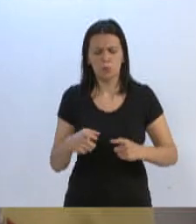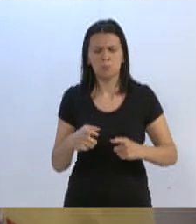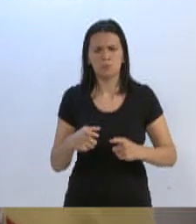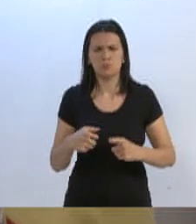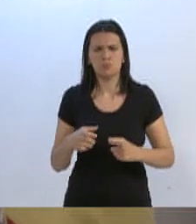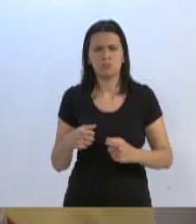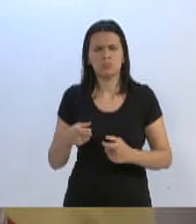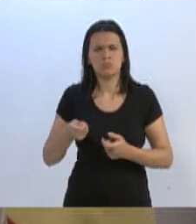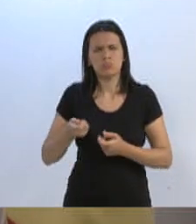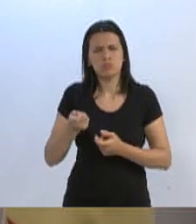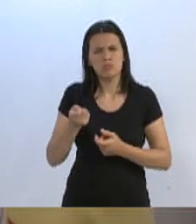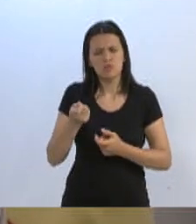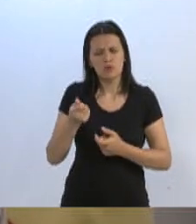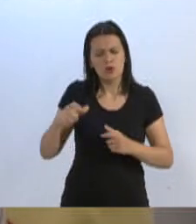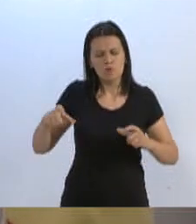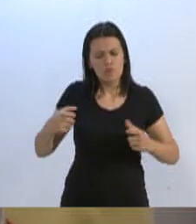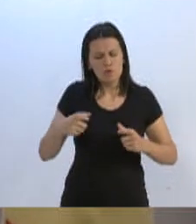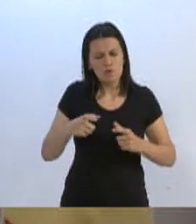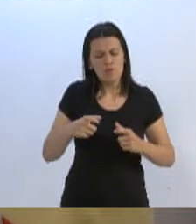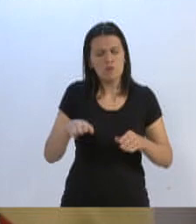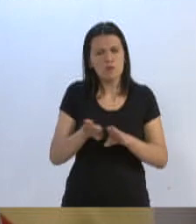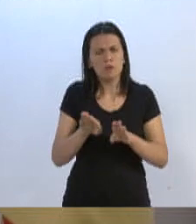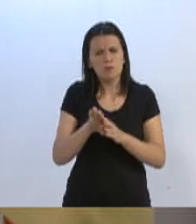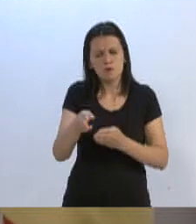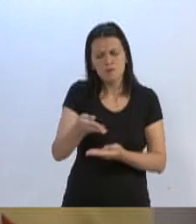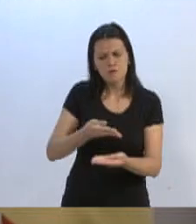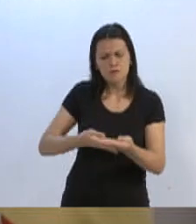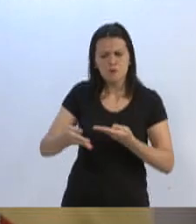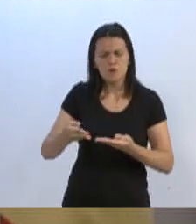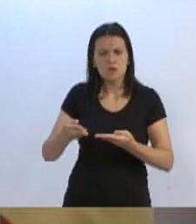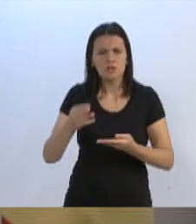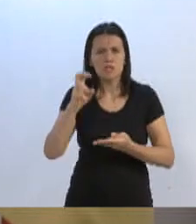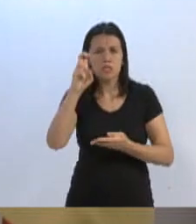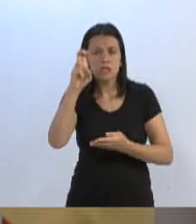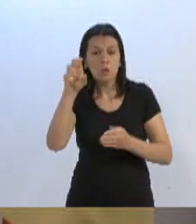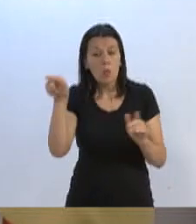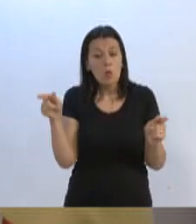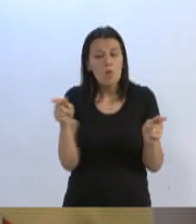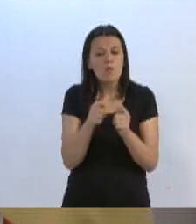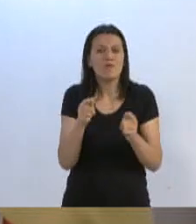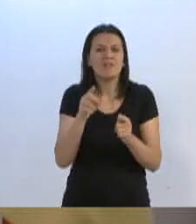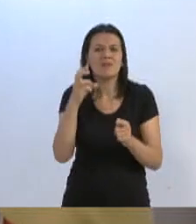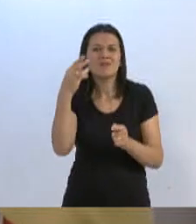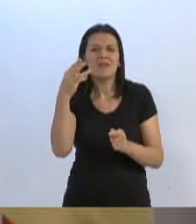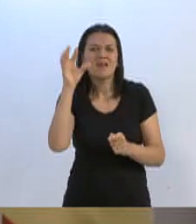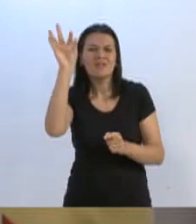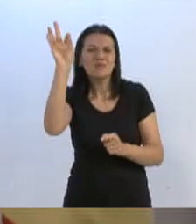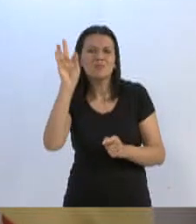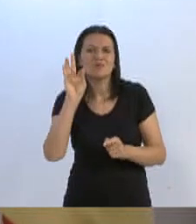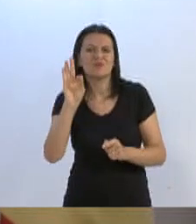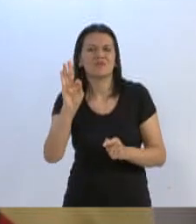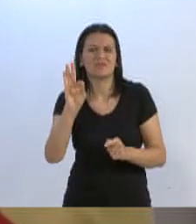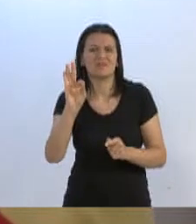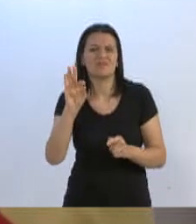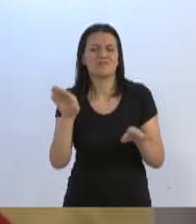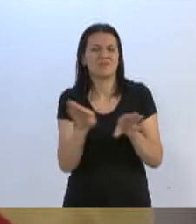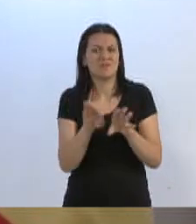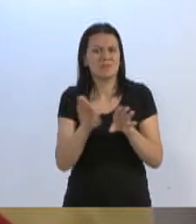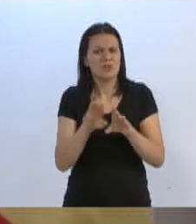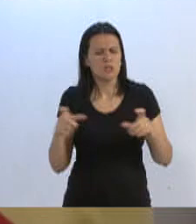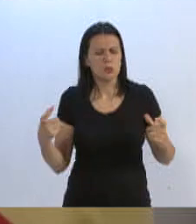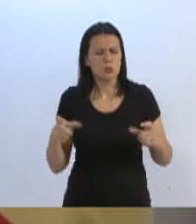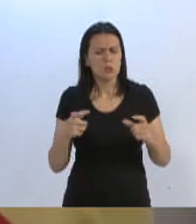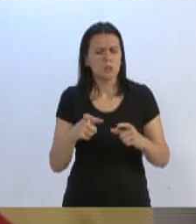de que é pela redução do repasse de 5 para 3%, de que é pela redução de algumas